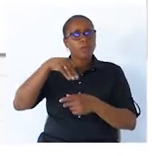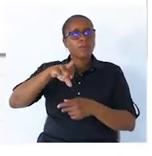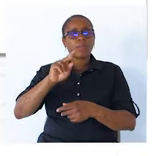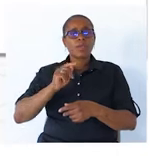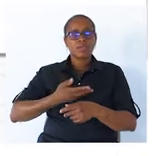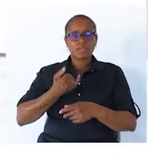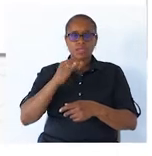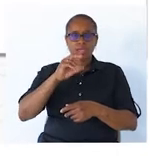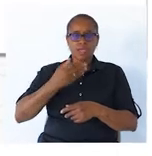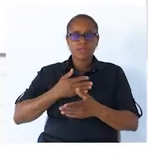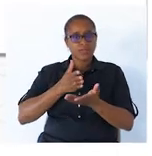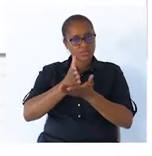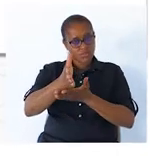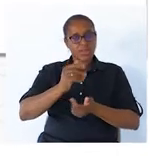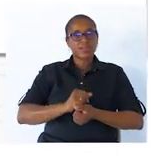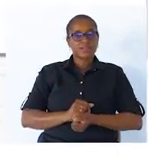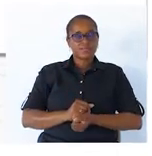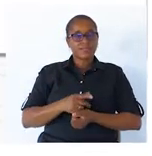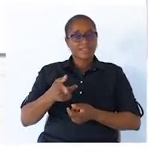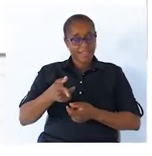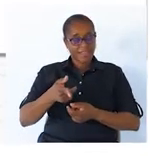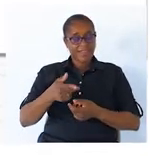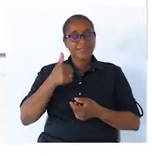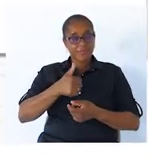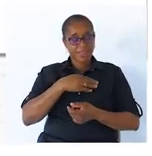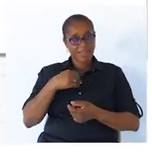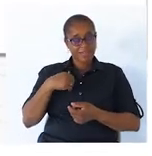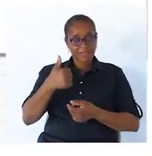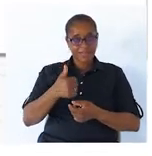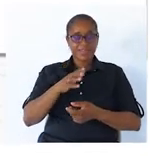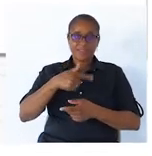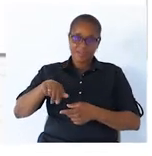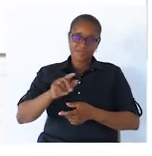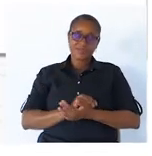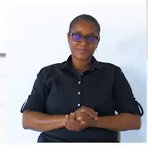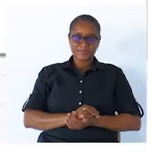predicado. Vamos continuar? Até aqui tudo bem? Então vamos.